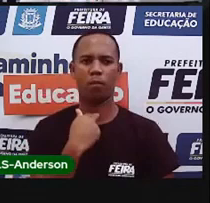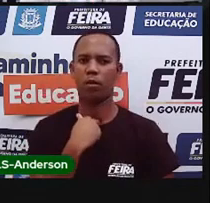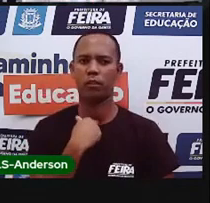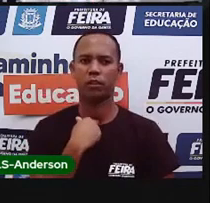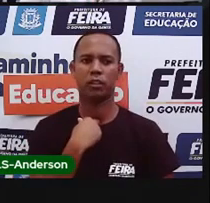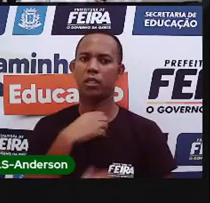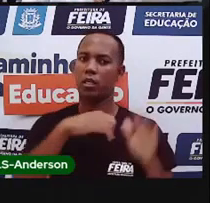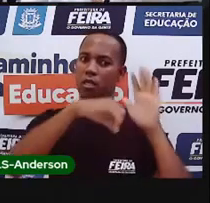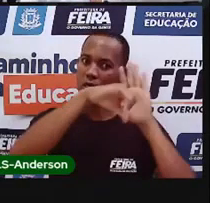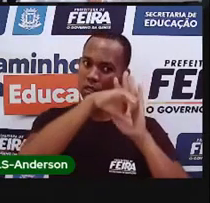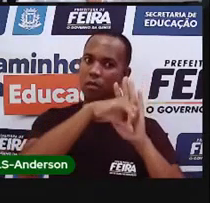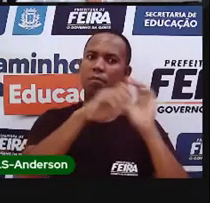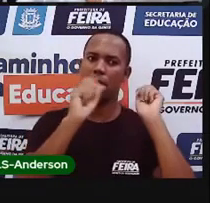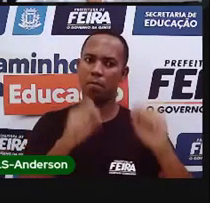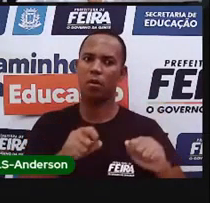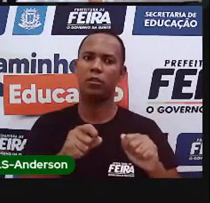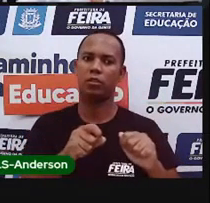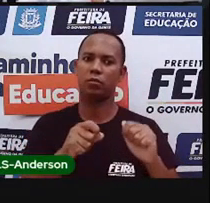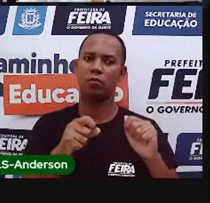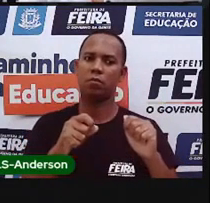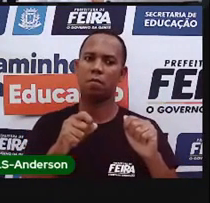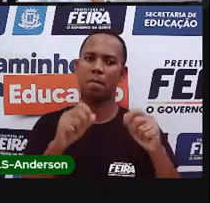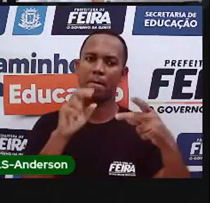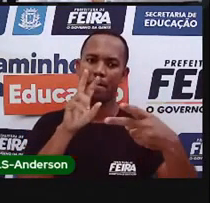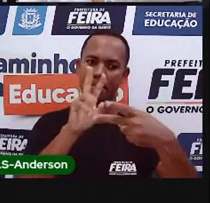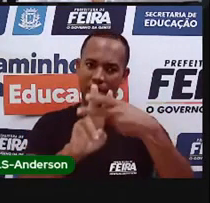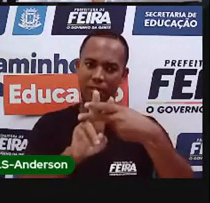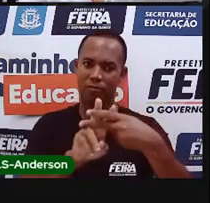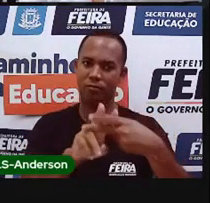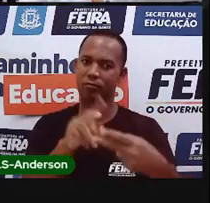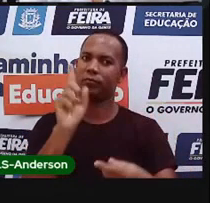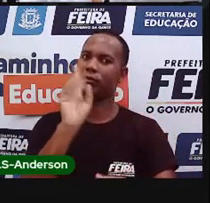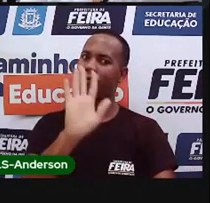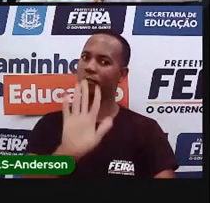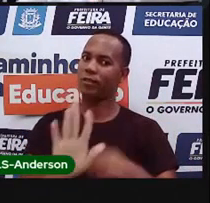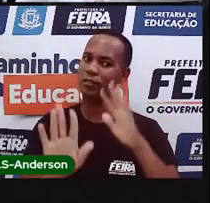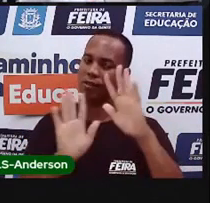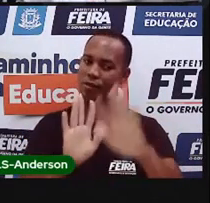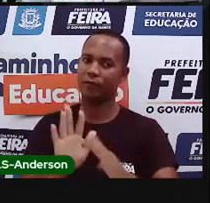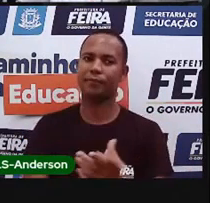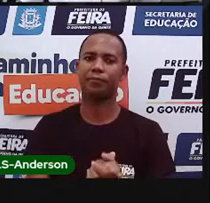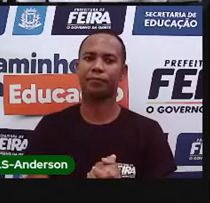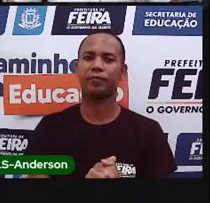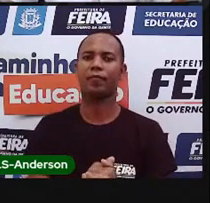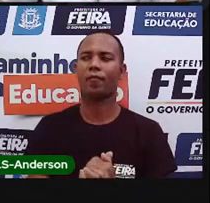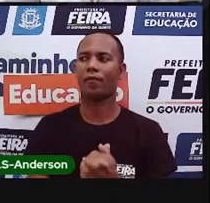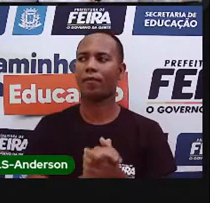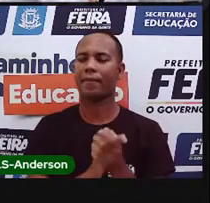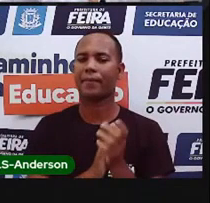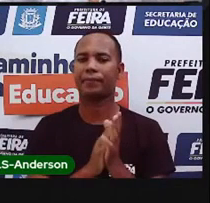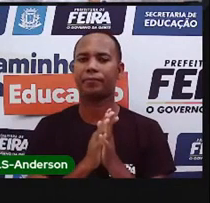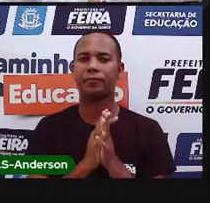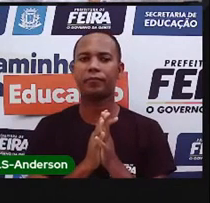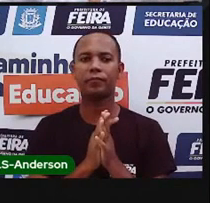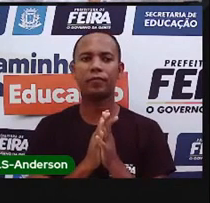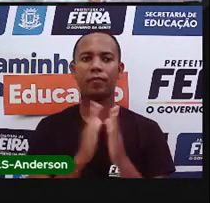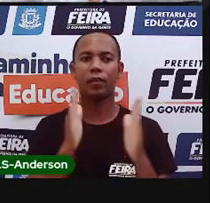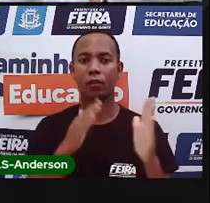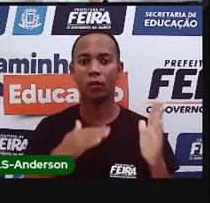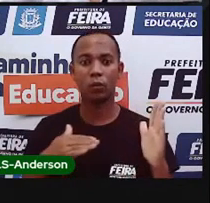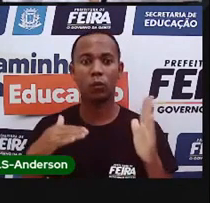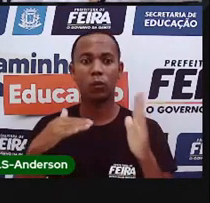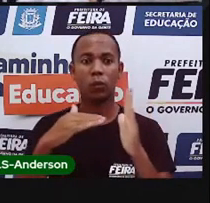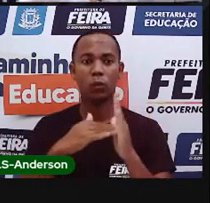Pois é, crime vai preso, viu? Quero ninguém preso aqui, não. Vamos lá! Todas as